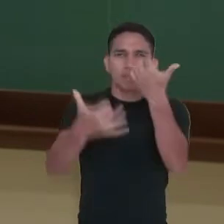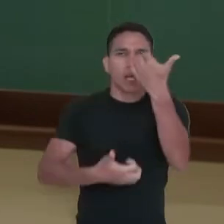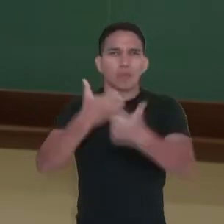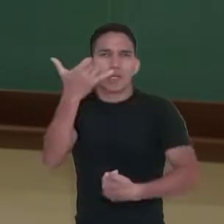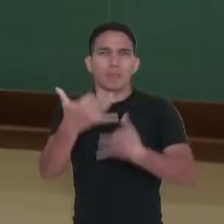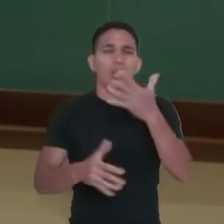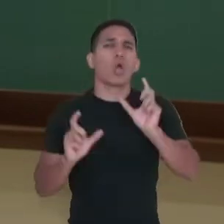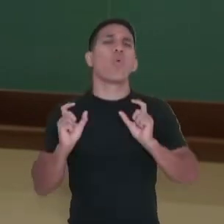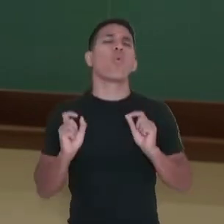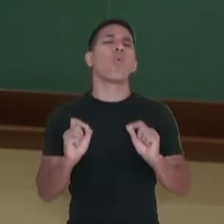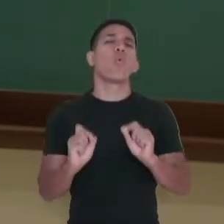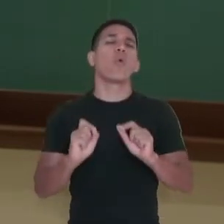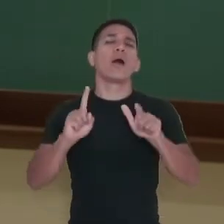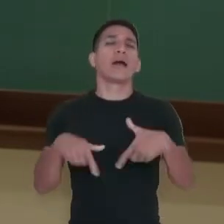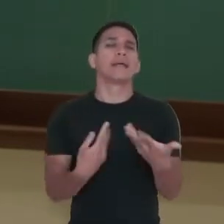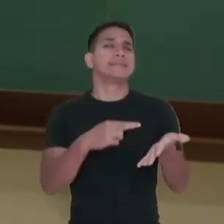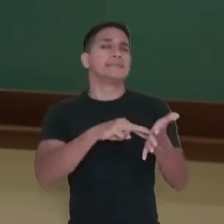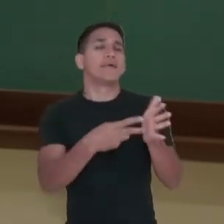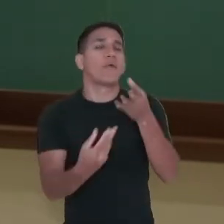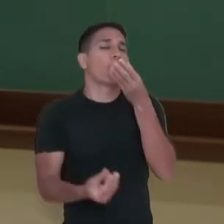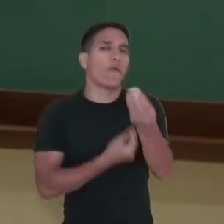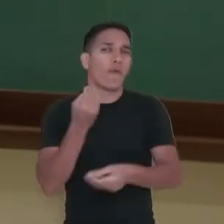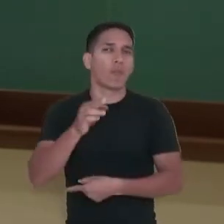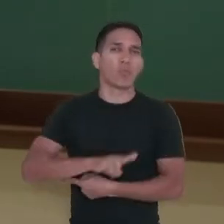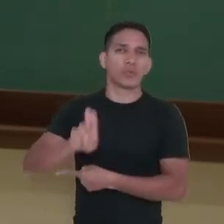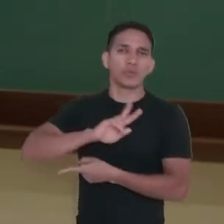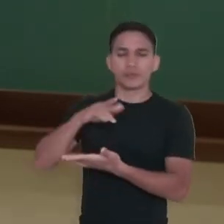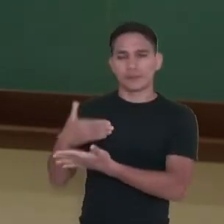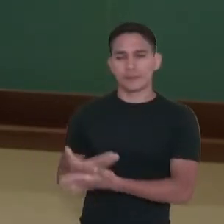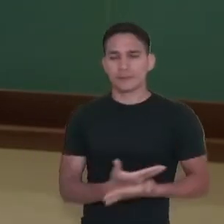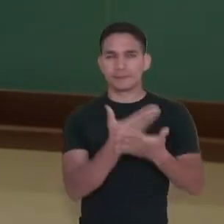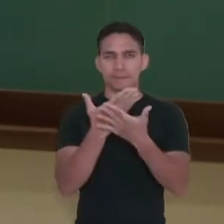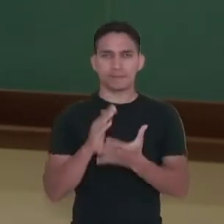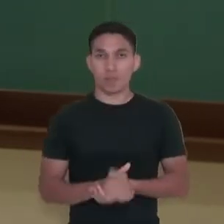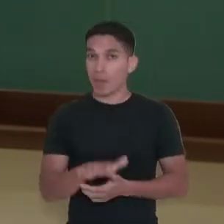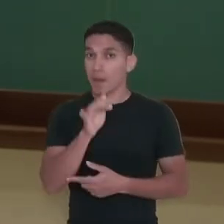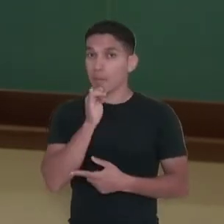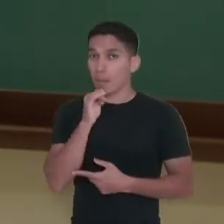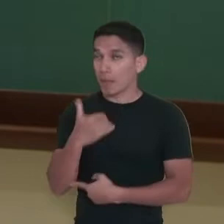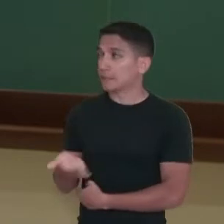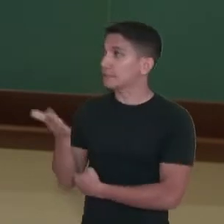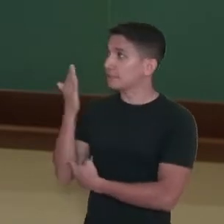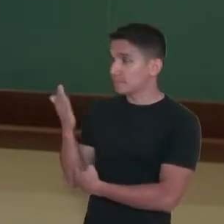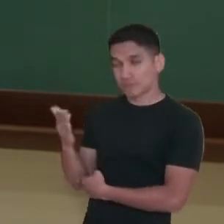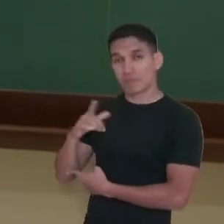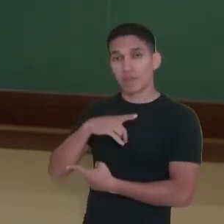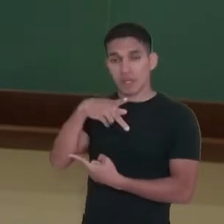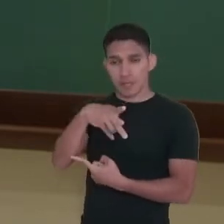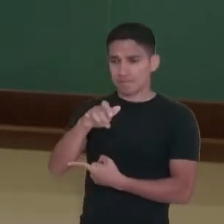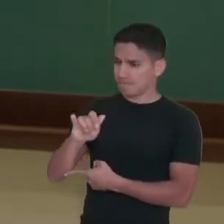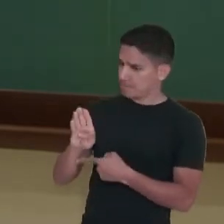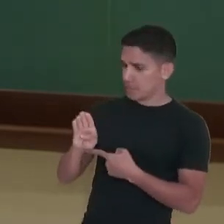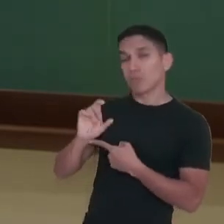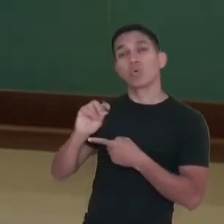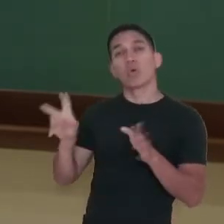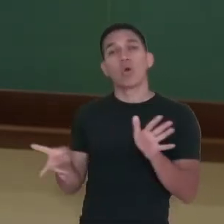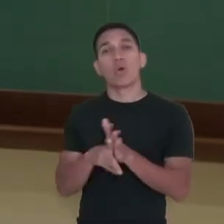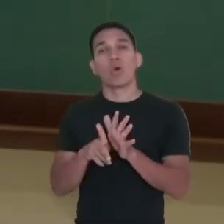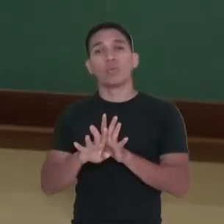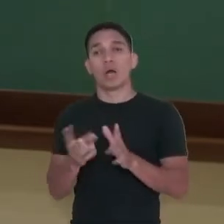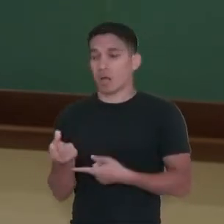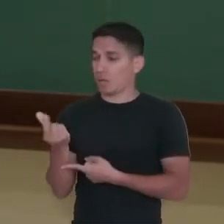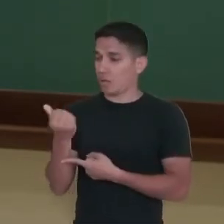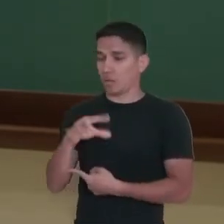eles, o que eles significam, como eles são usados para esses estudos, né? Como por exemplo, o PIB per capita e a concentração de